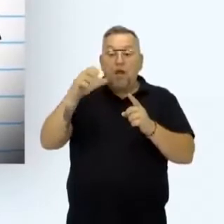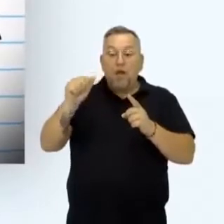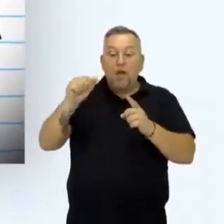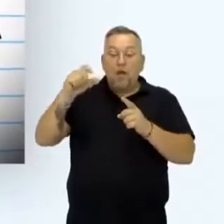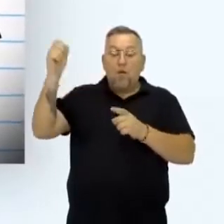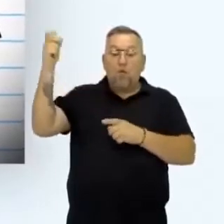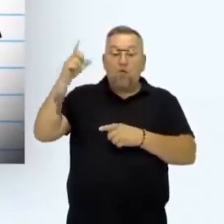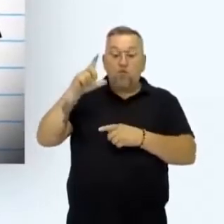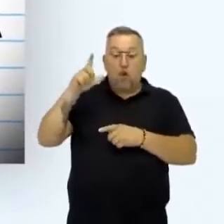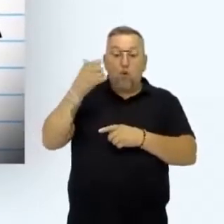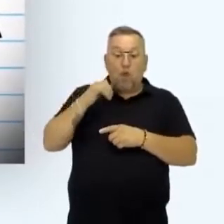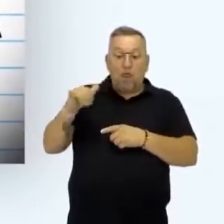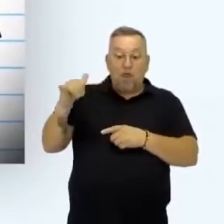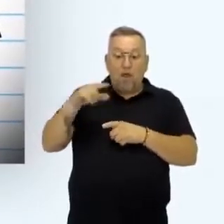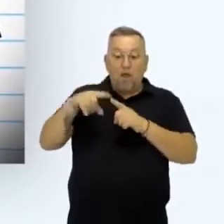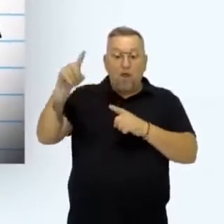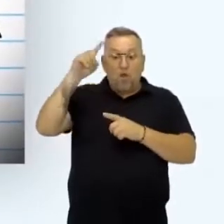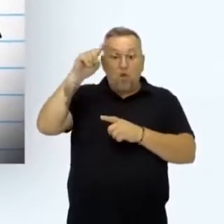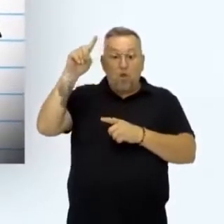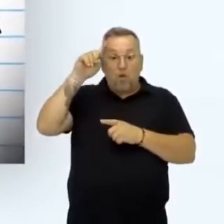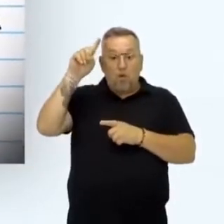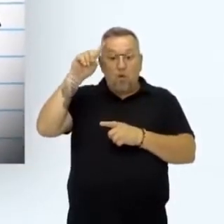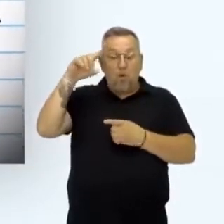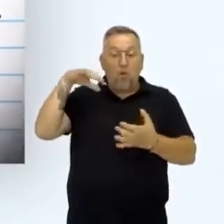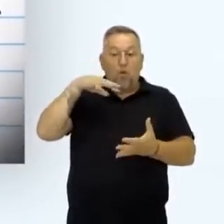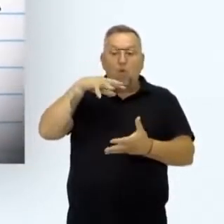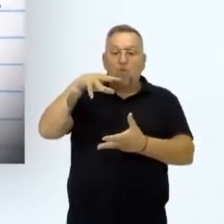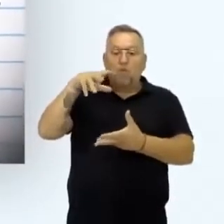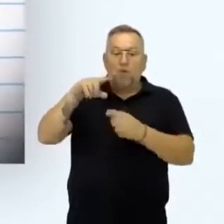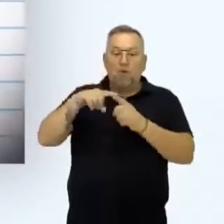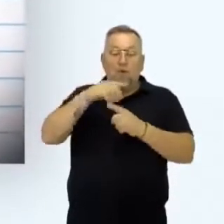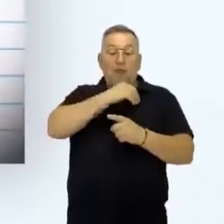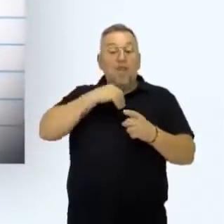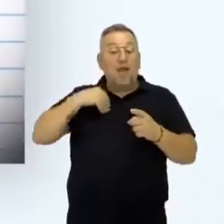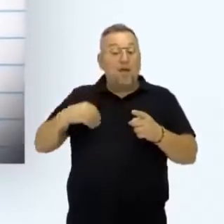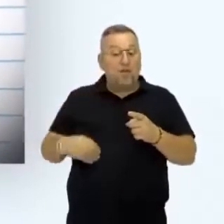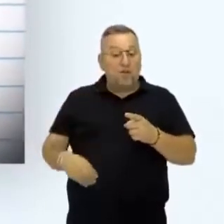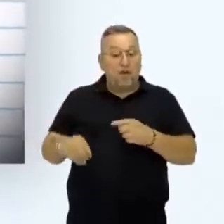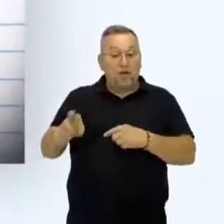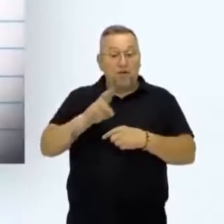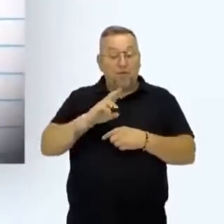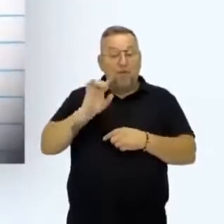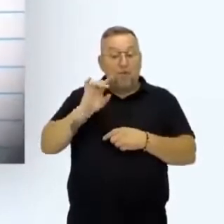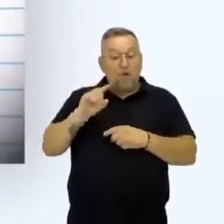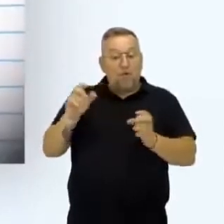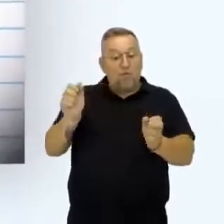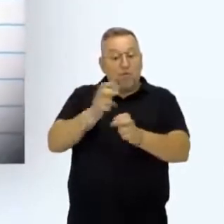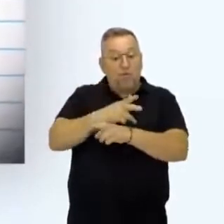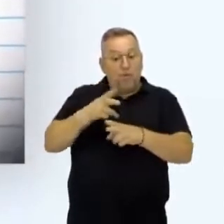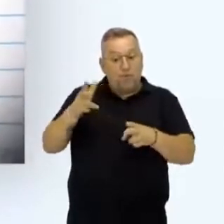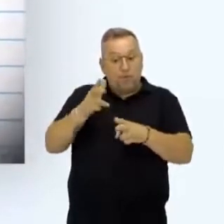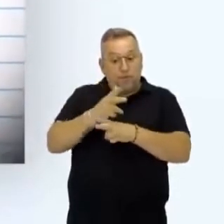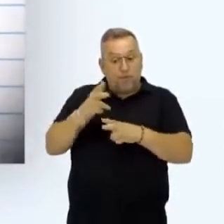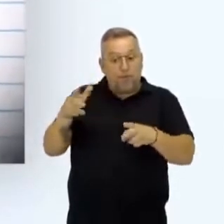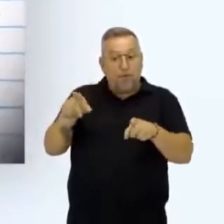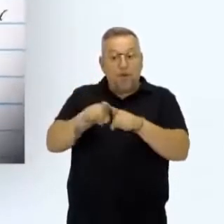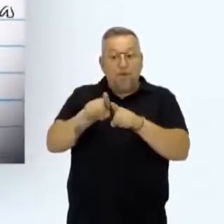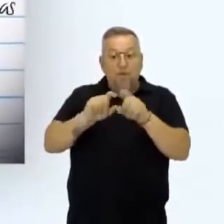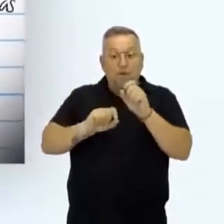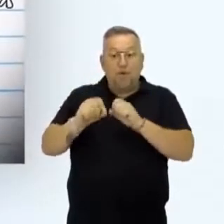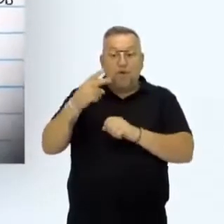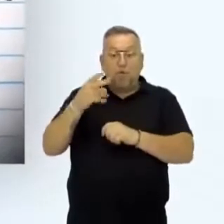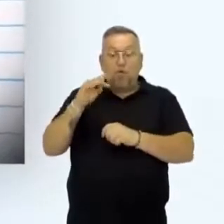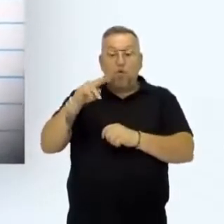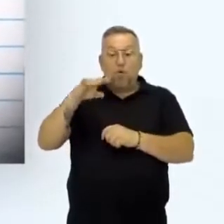painéis solares foram instalados todos os dias ao redor do mundo. Na China, que respondeu sozinha por metade das adições em energia eólica,